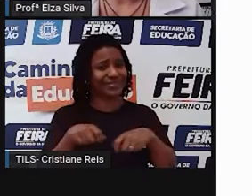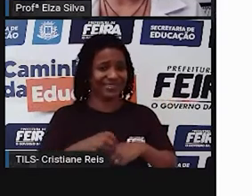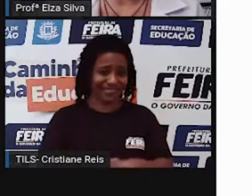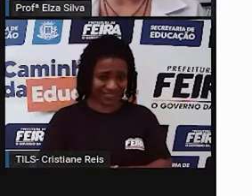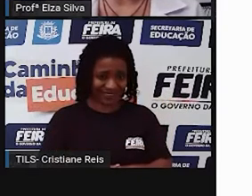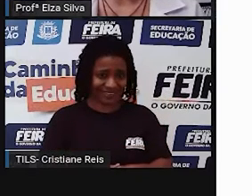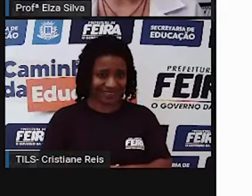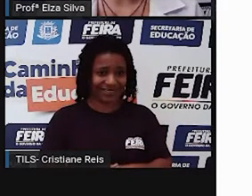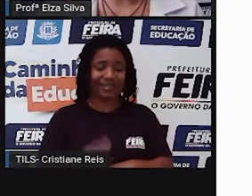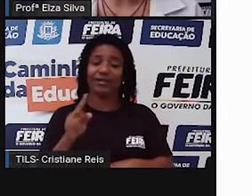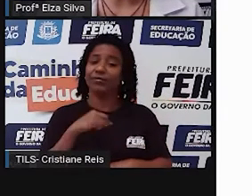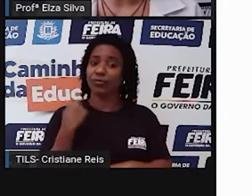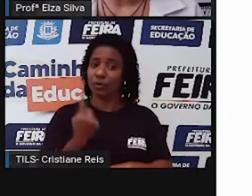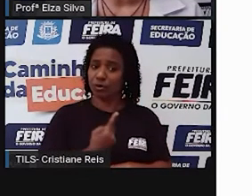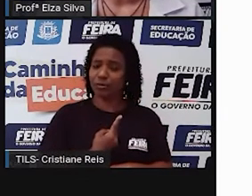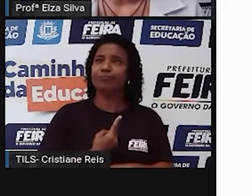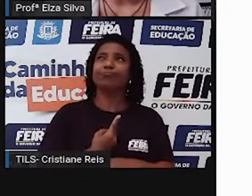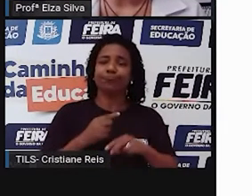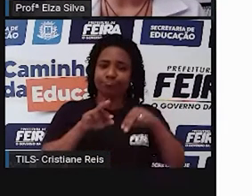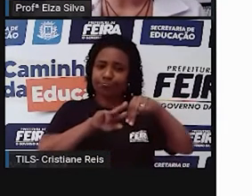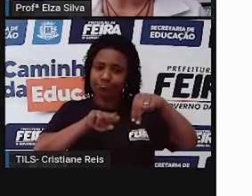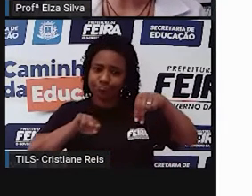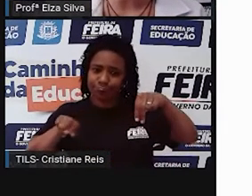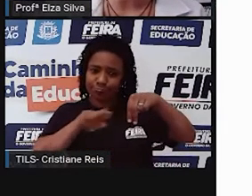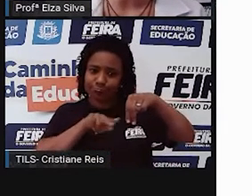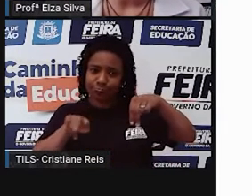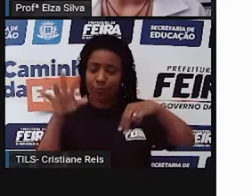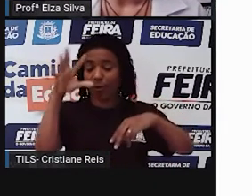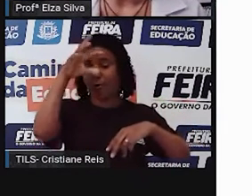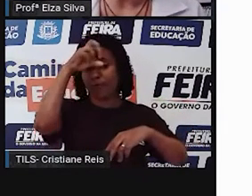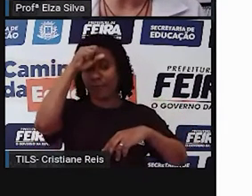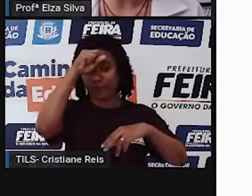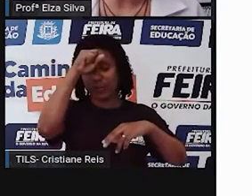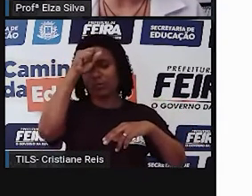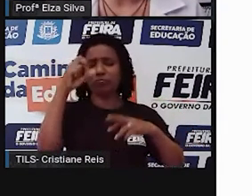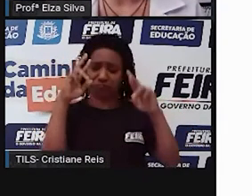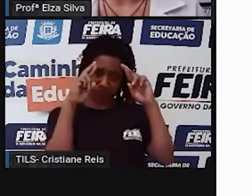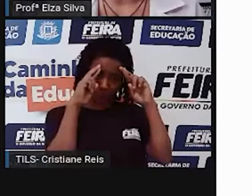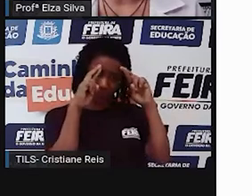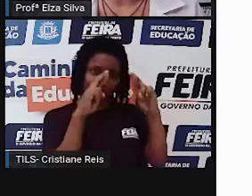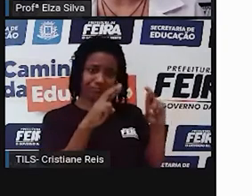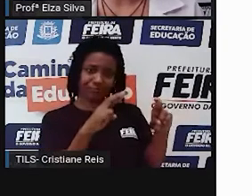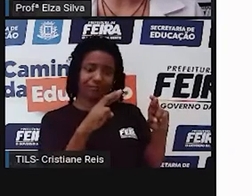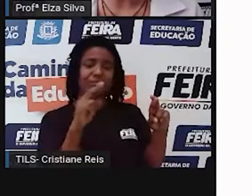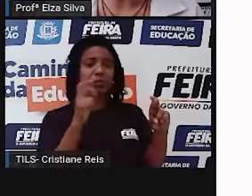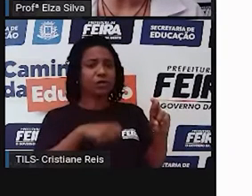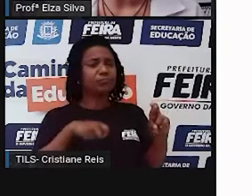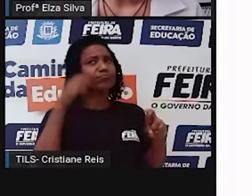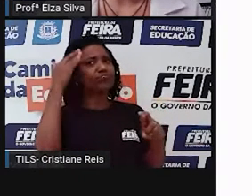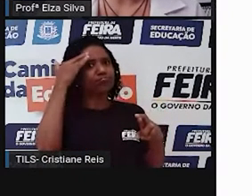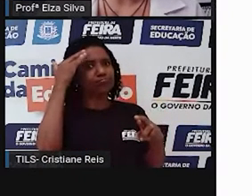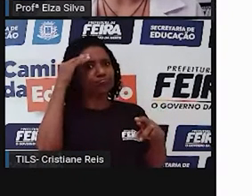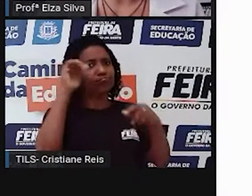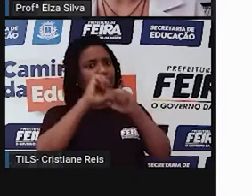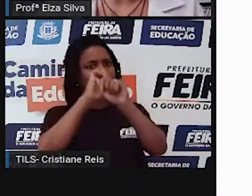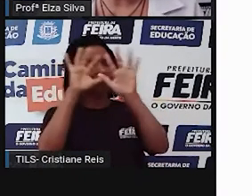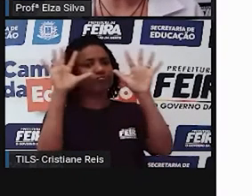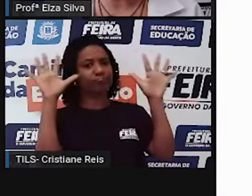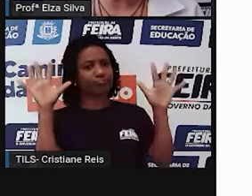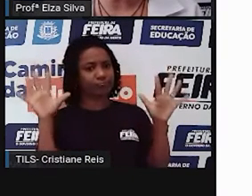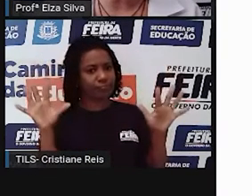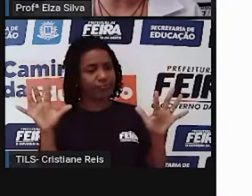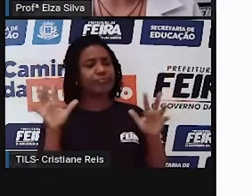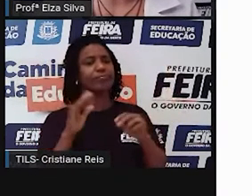podemos ampliar nossos horizontes, para nos abrir outras possibilidades de descobrir que existem